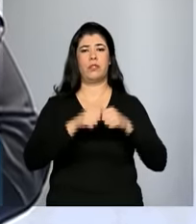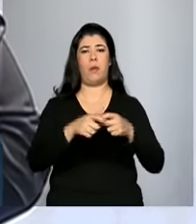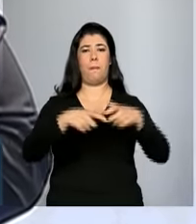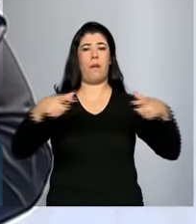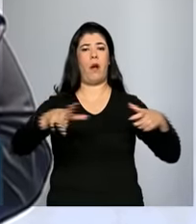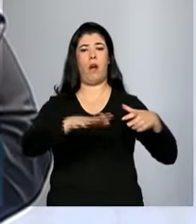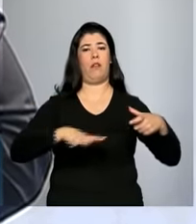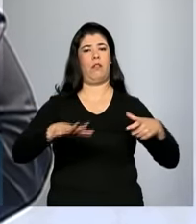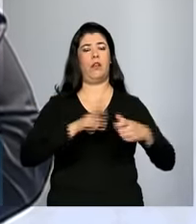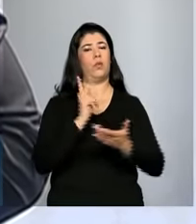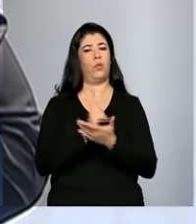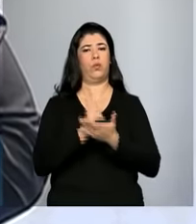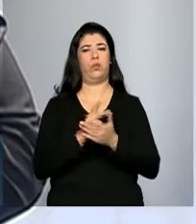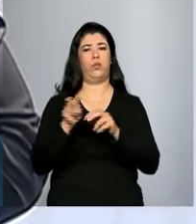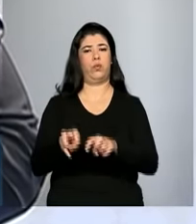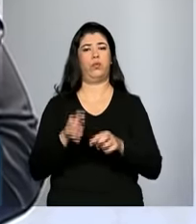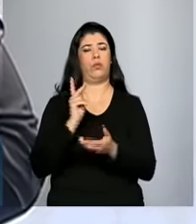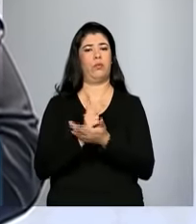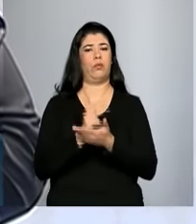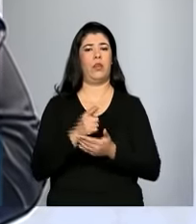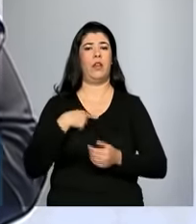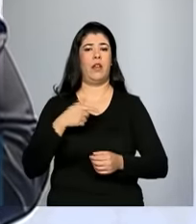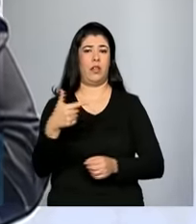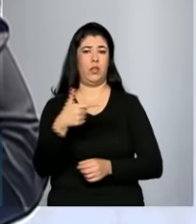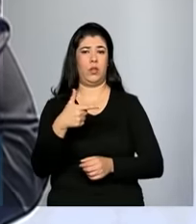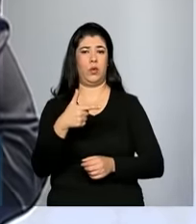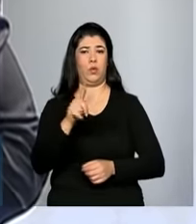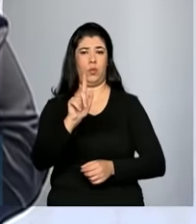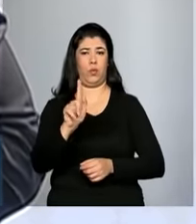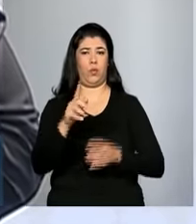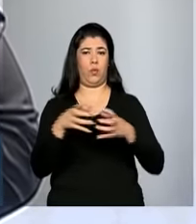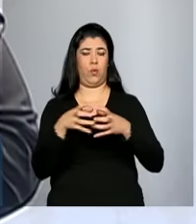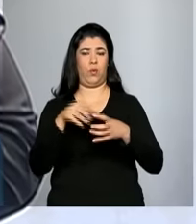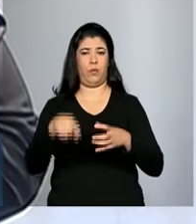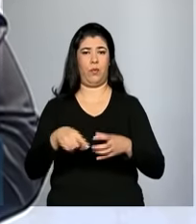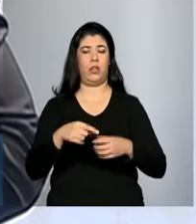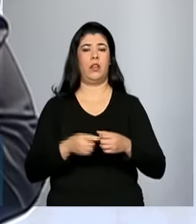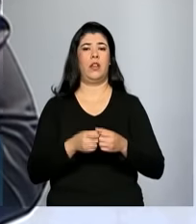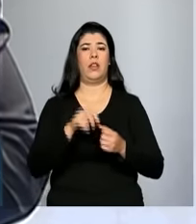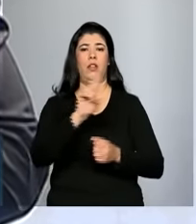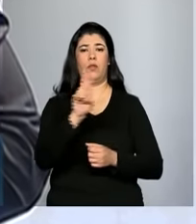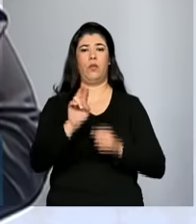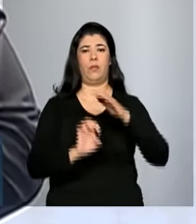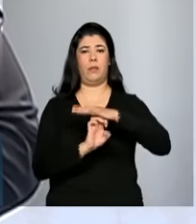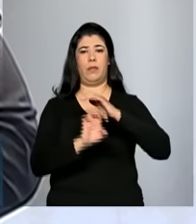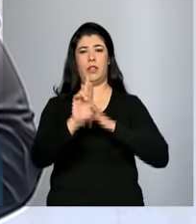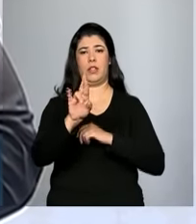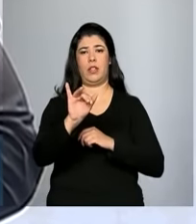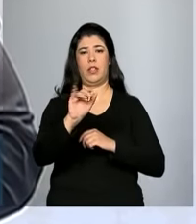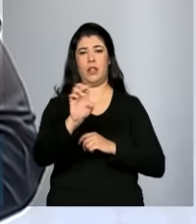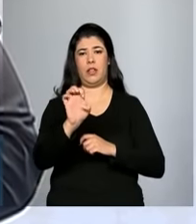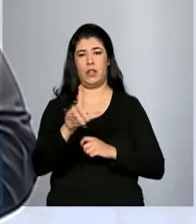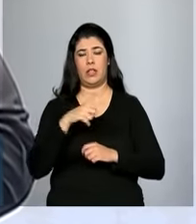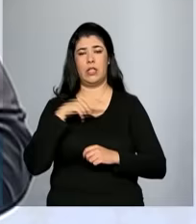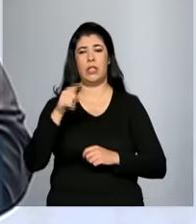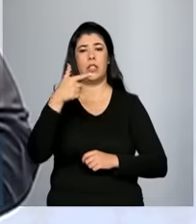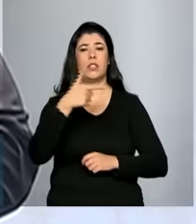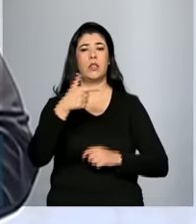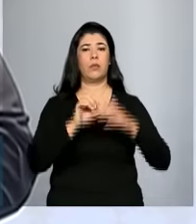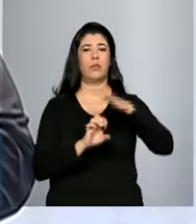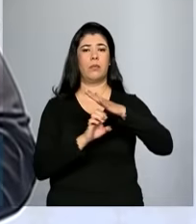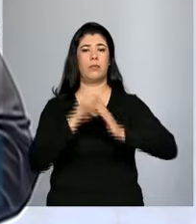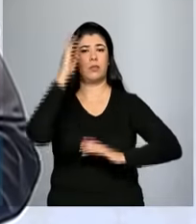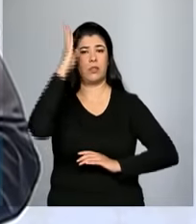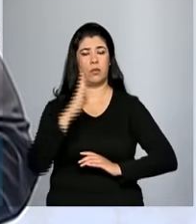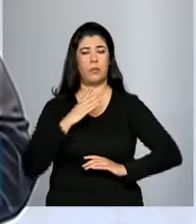unidade de produção de etanol de segunda geração da raiz, que fica aqui na cidade de Pracicaba, é a segunda do Brasil a entrar em